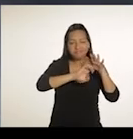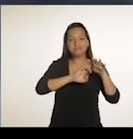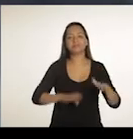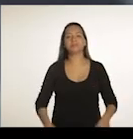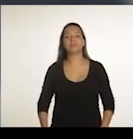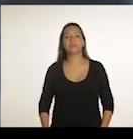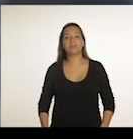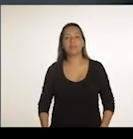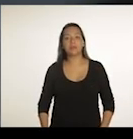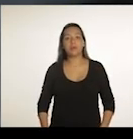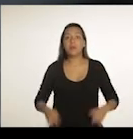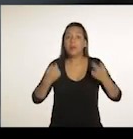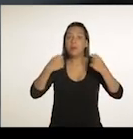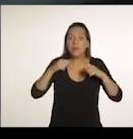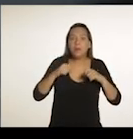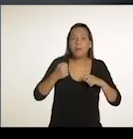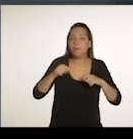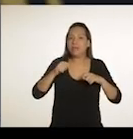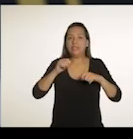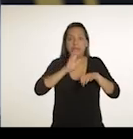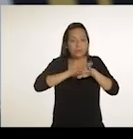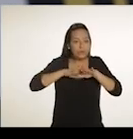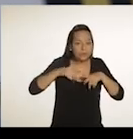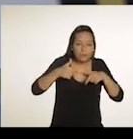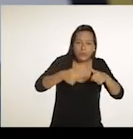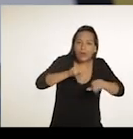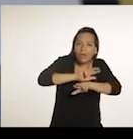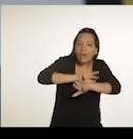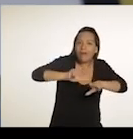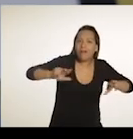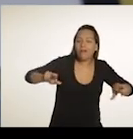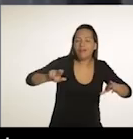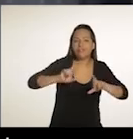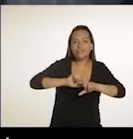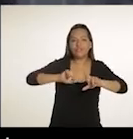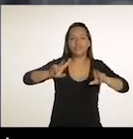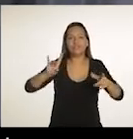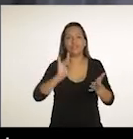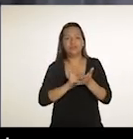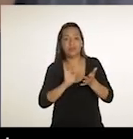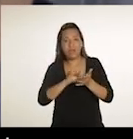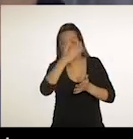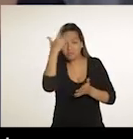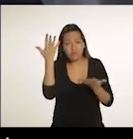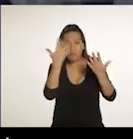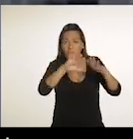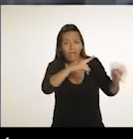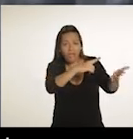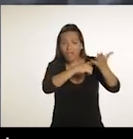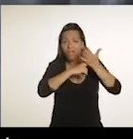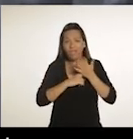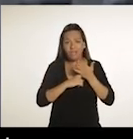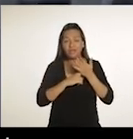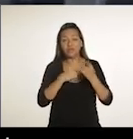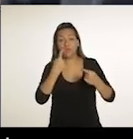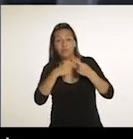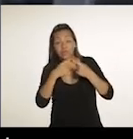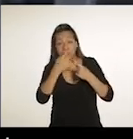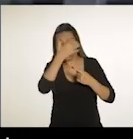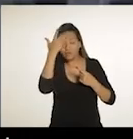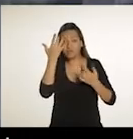No Rio você tem que ser muito versátil mesmo, porque ninguém quer te ajudar. E o micro e o pequeno empreendedor que é, quem realmente